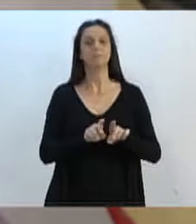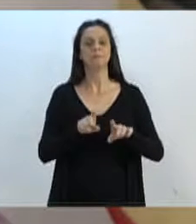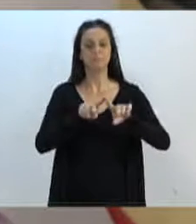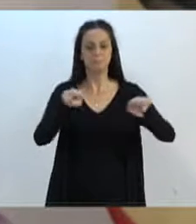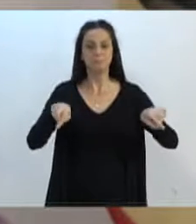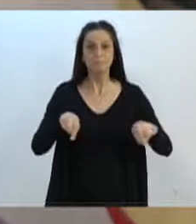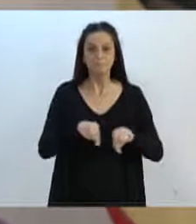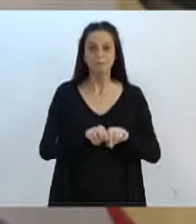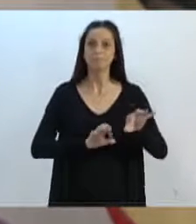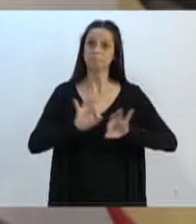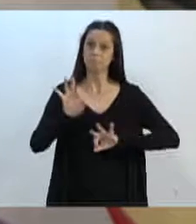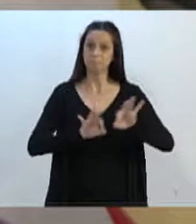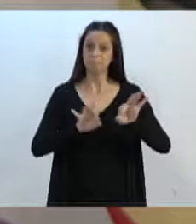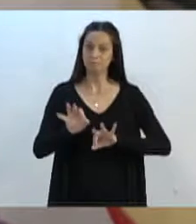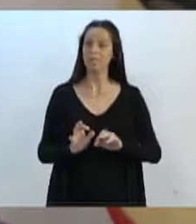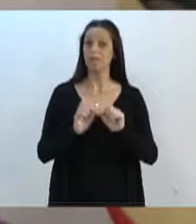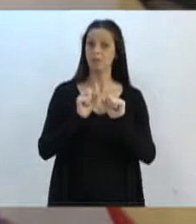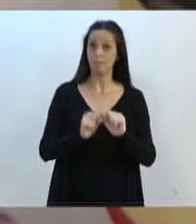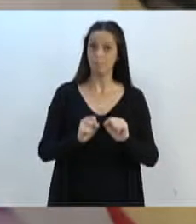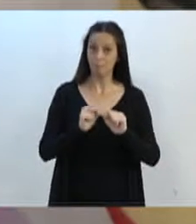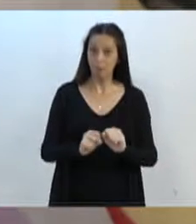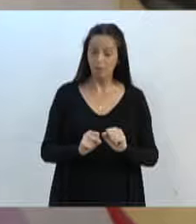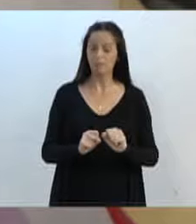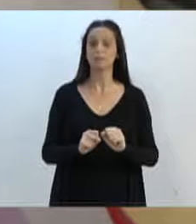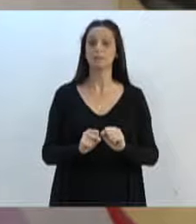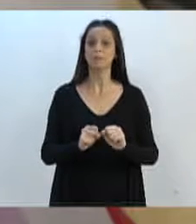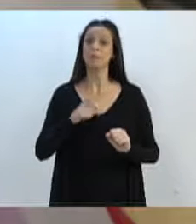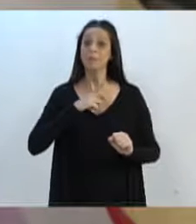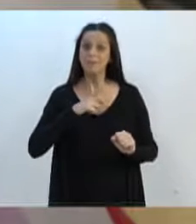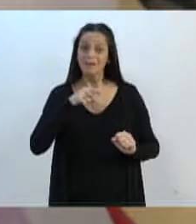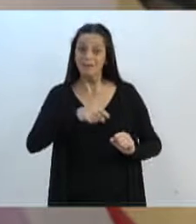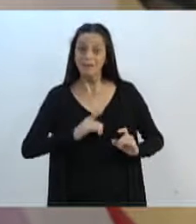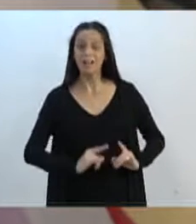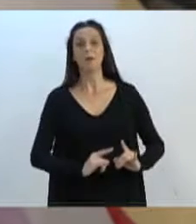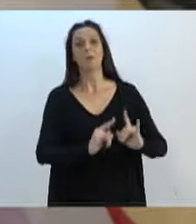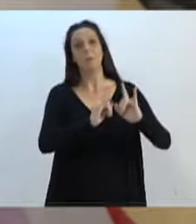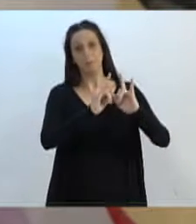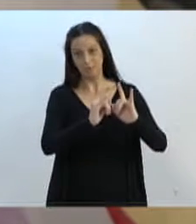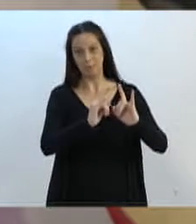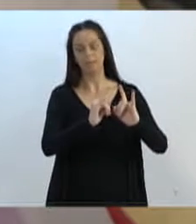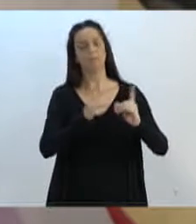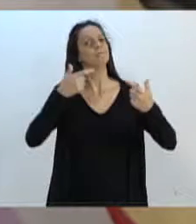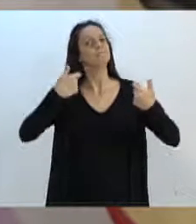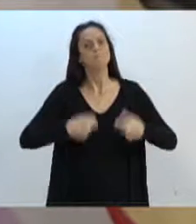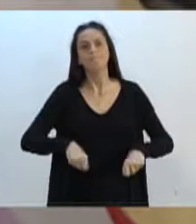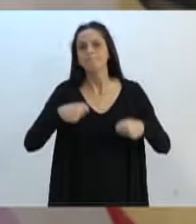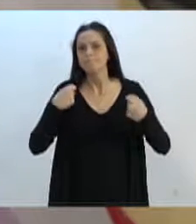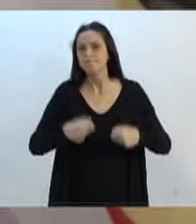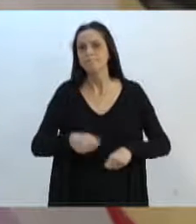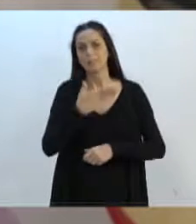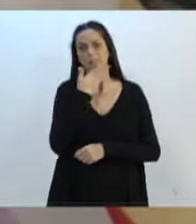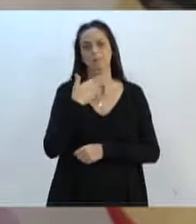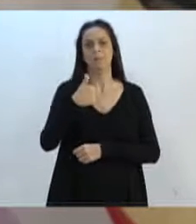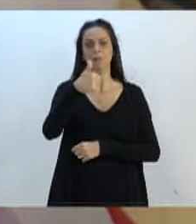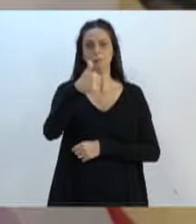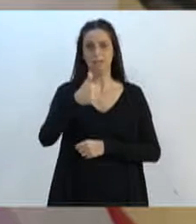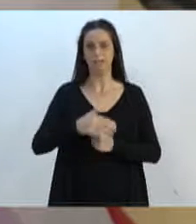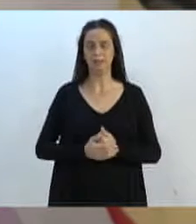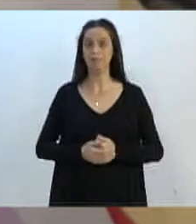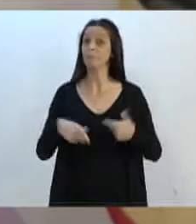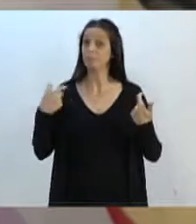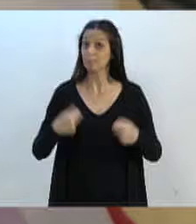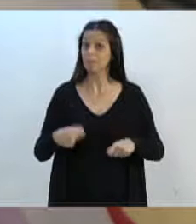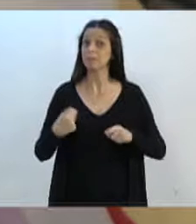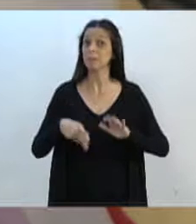salas e possam levar o Cras para aquela região, porque tanto necessita daquela melhoria, tanto necessita desse